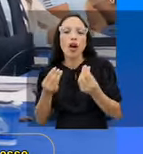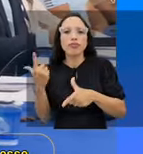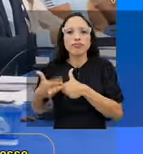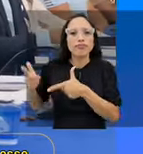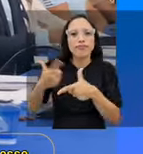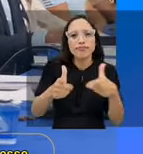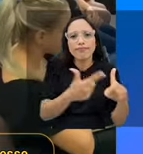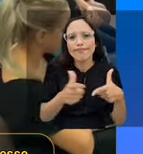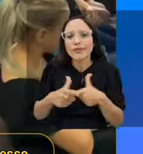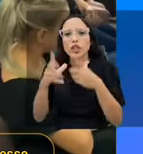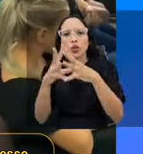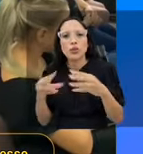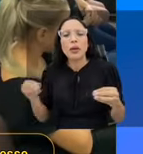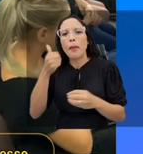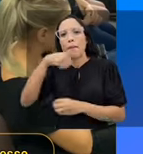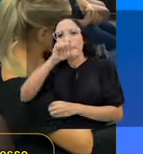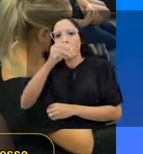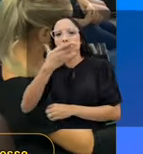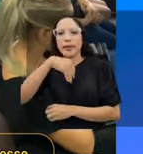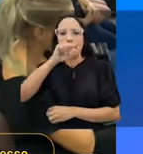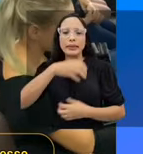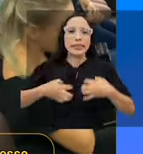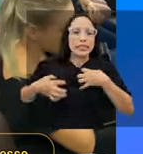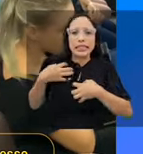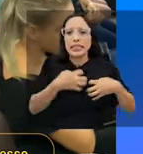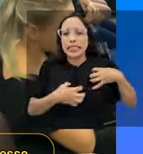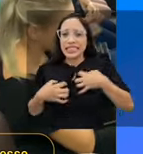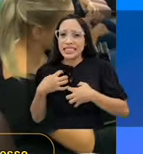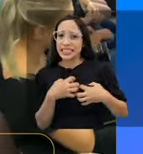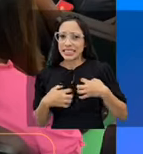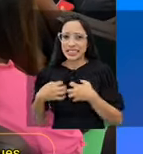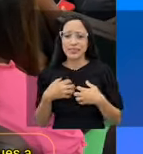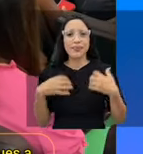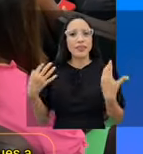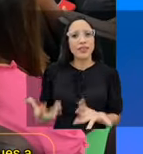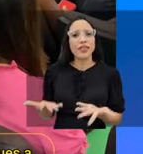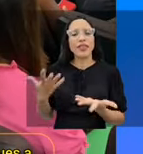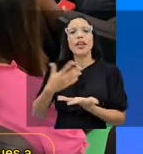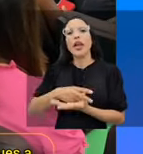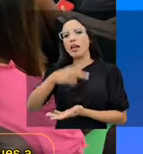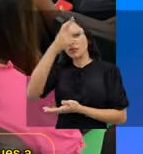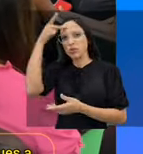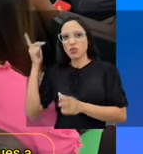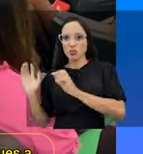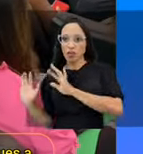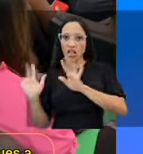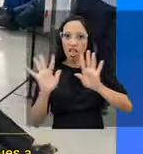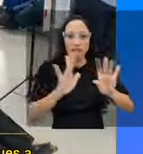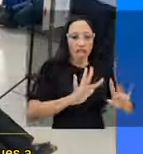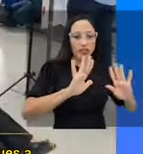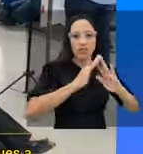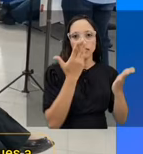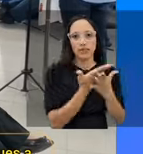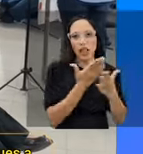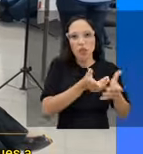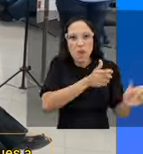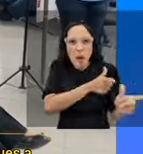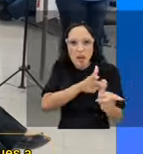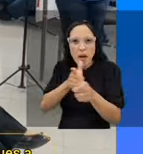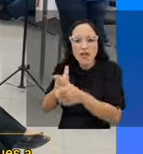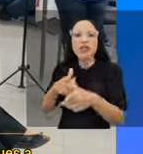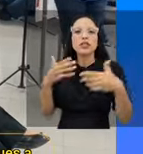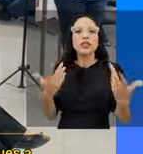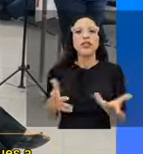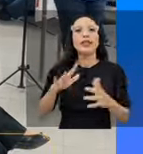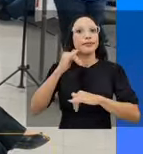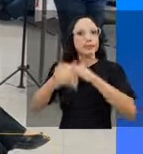esse problema que tem tirado o sono de pais e professores nos últimos meses, tanto pelos recentes ataques a escolas, quanto pelo clima de terror